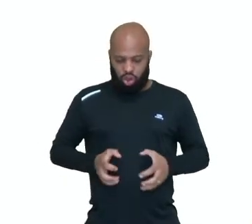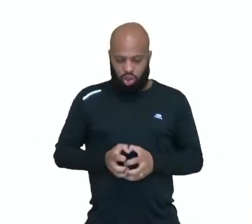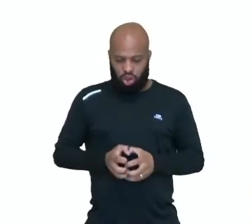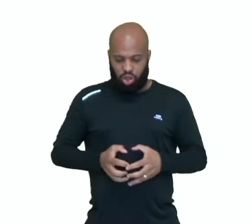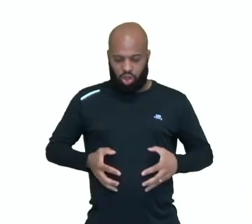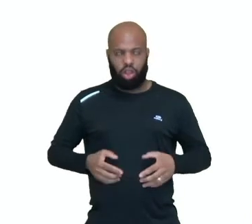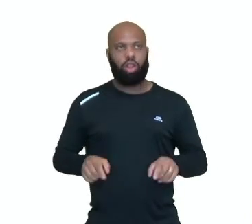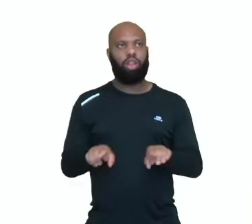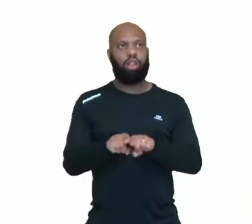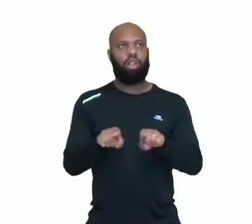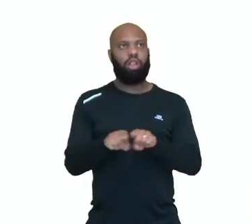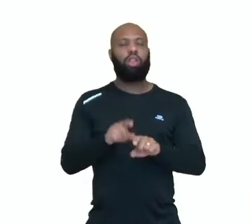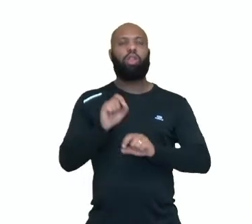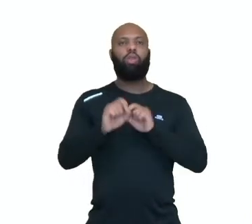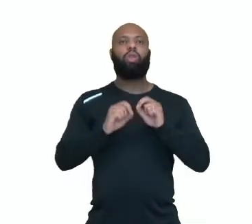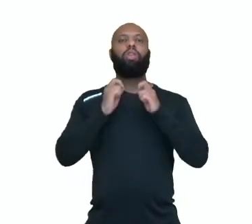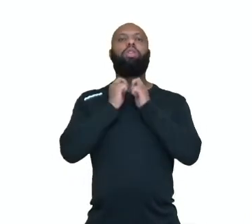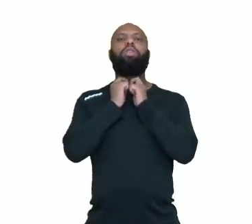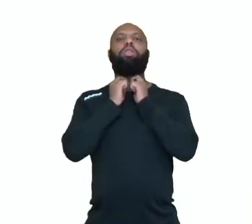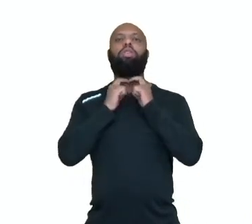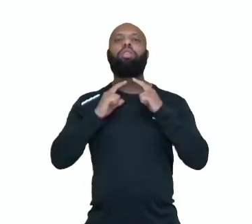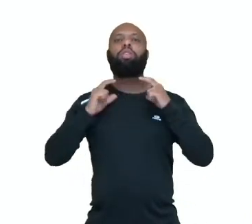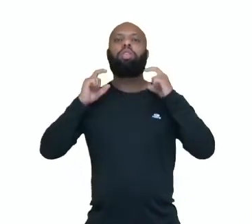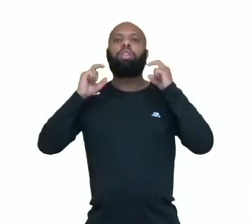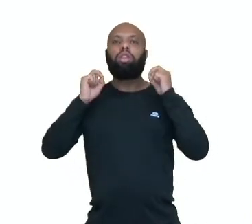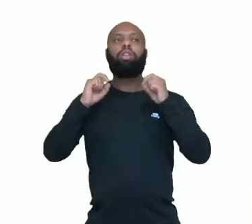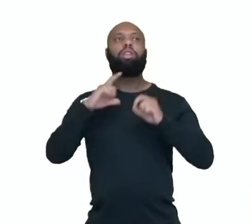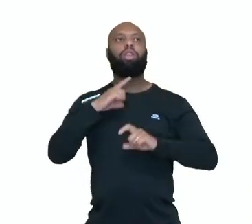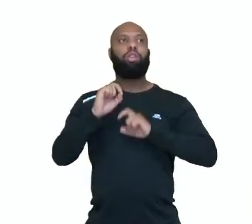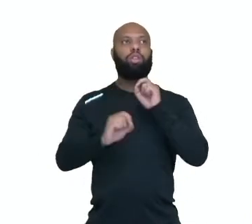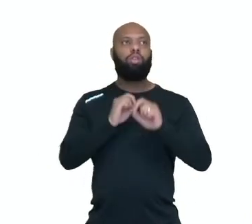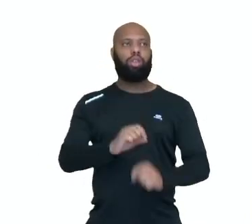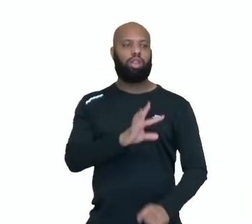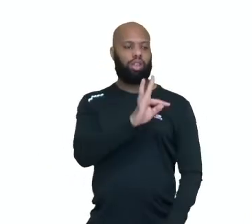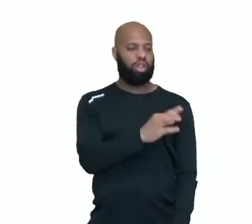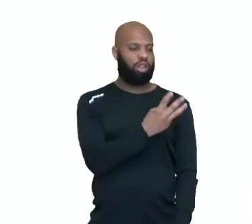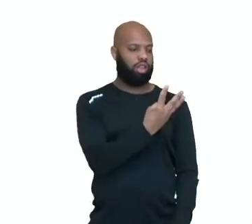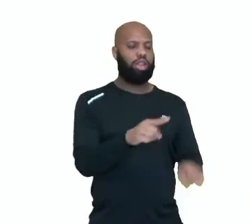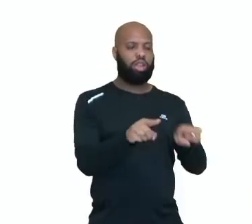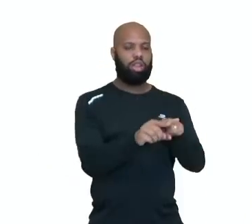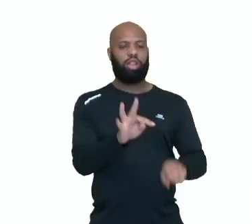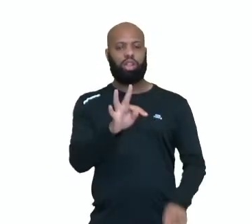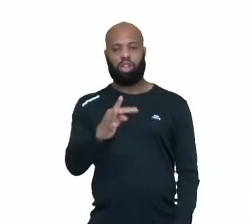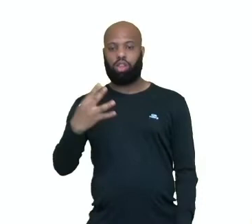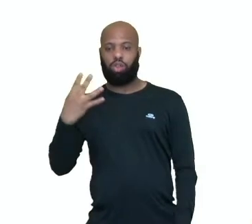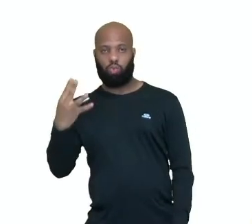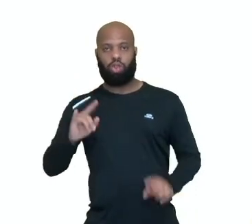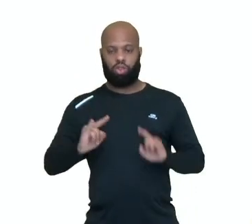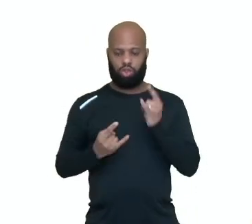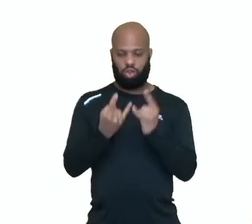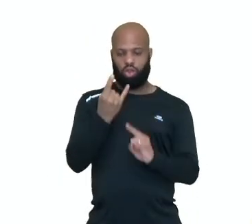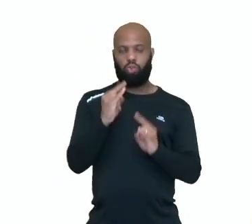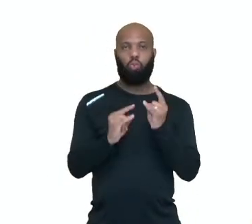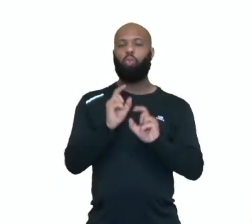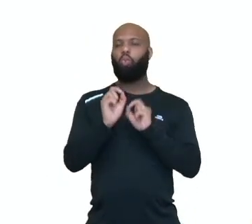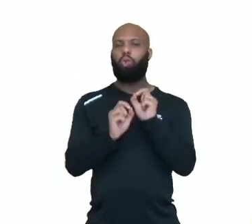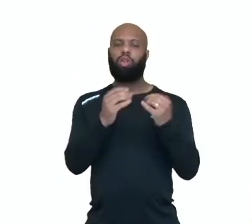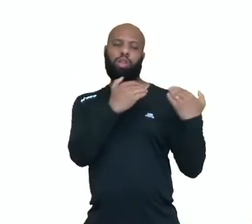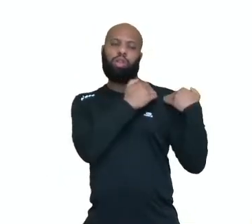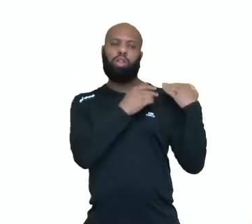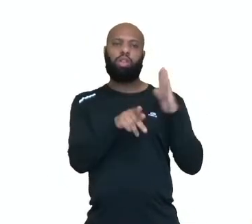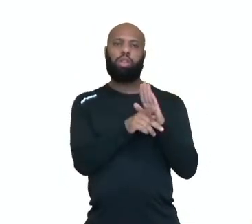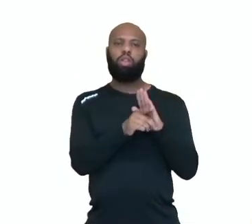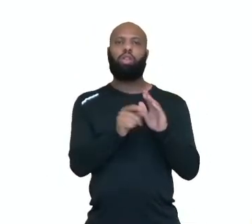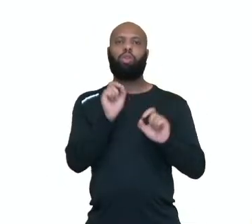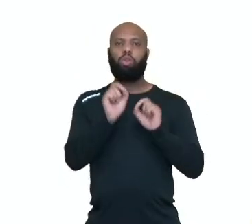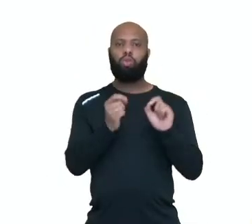tireoide, ela tem os hormônios T3 e T4, que são responsáveis pelo metabolismo humano, né? Então todas as reações químicas, além